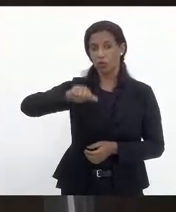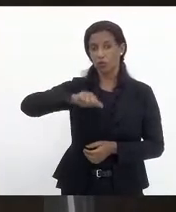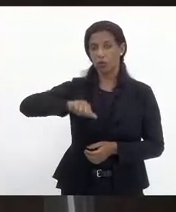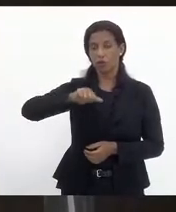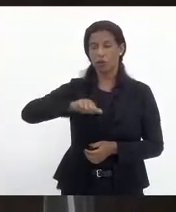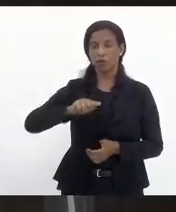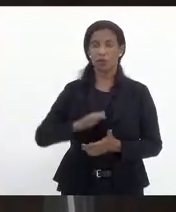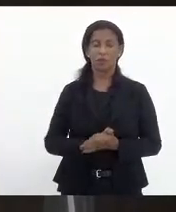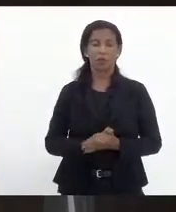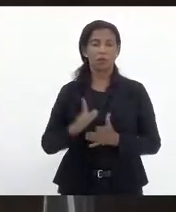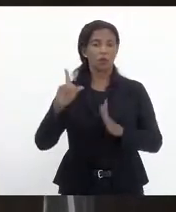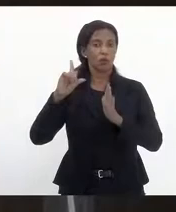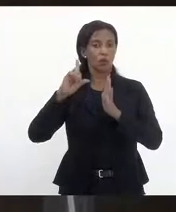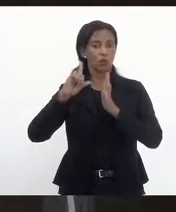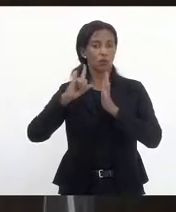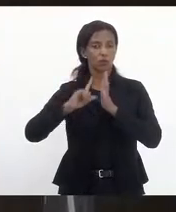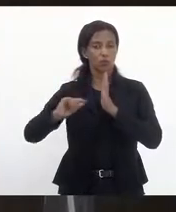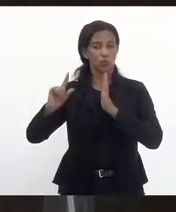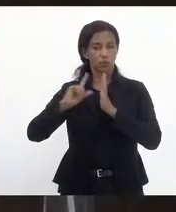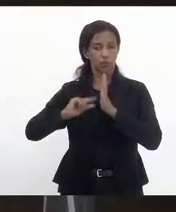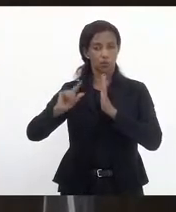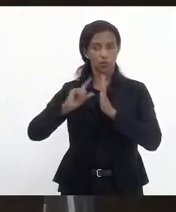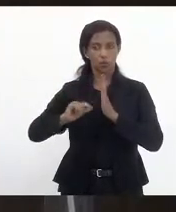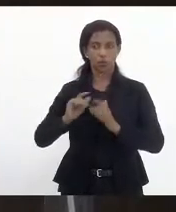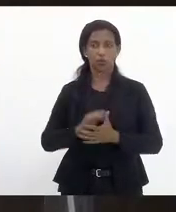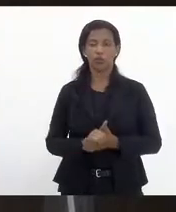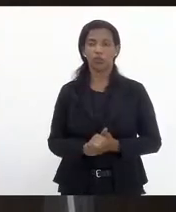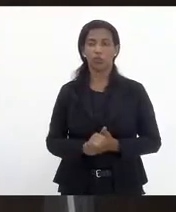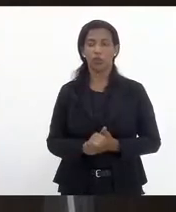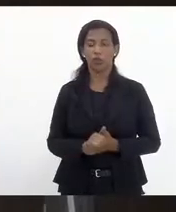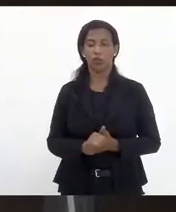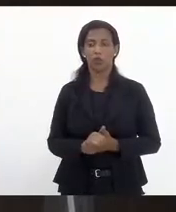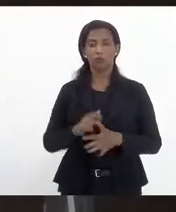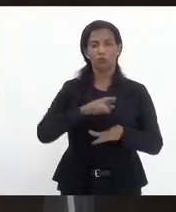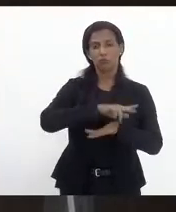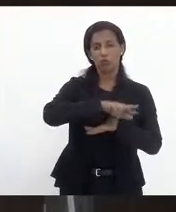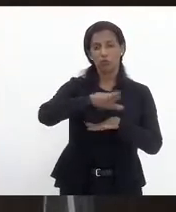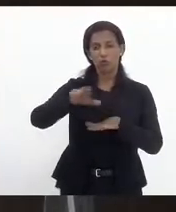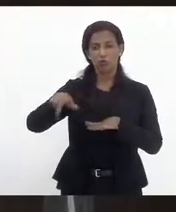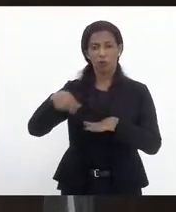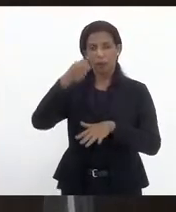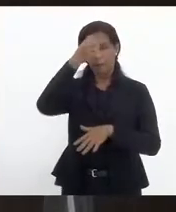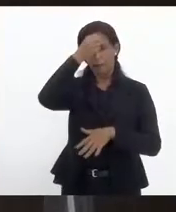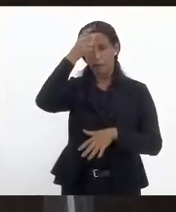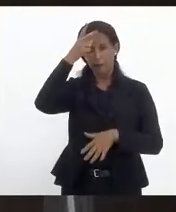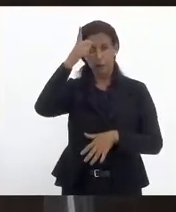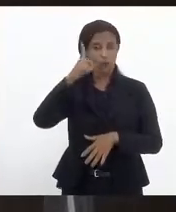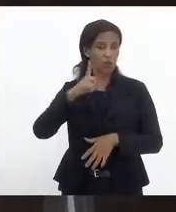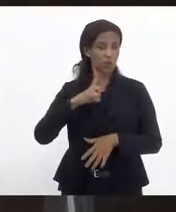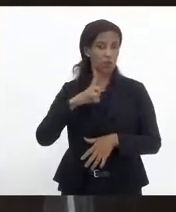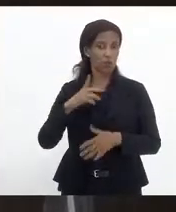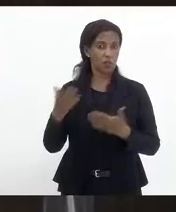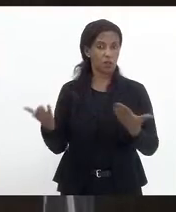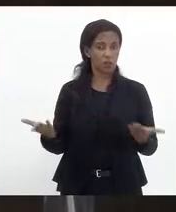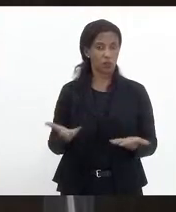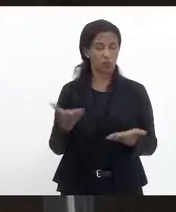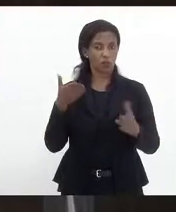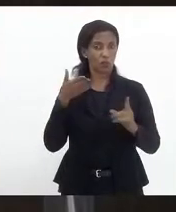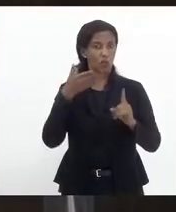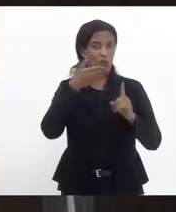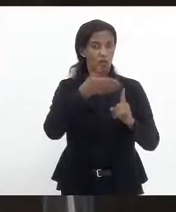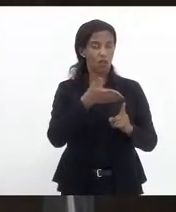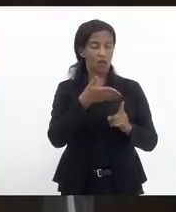Cardiologistas, todos os representantes dos diversos municípios que têm hospital em referência de